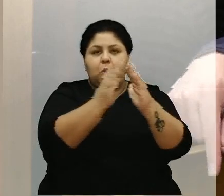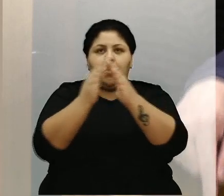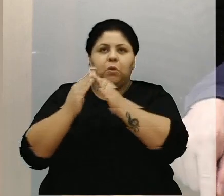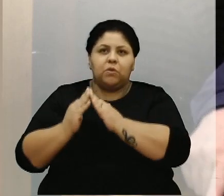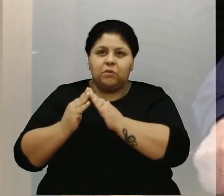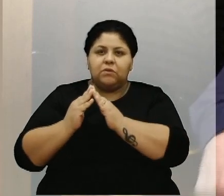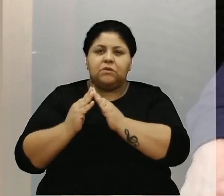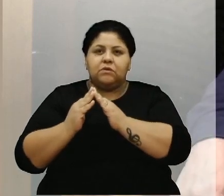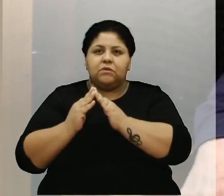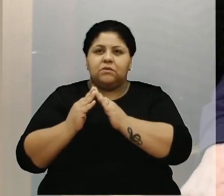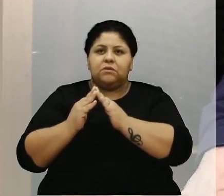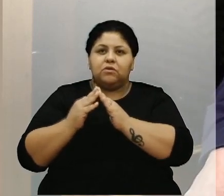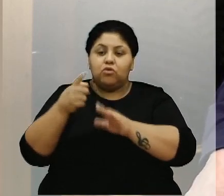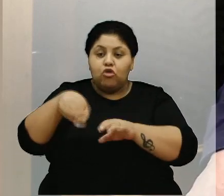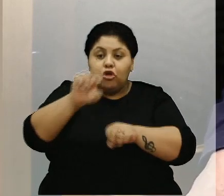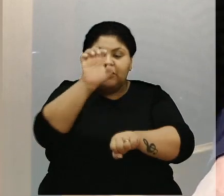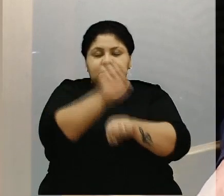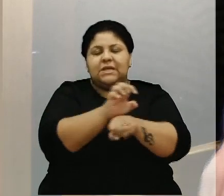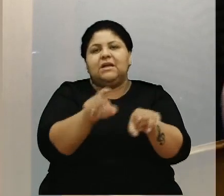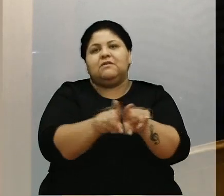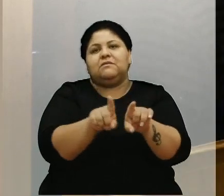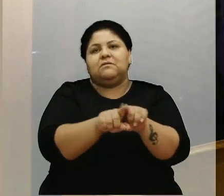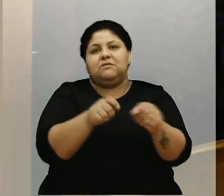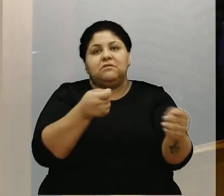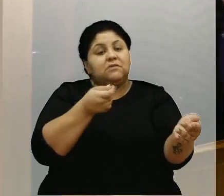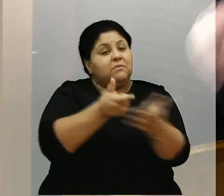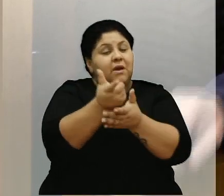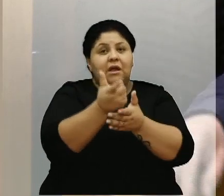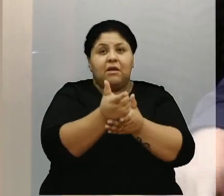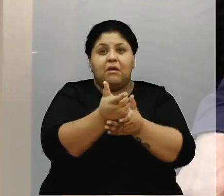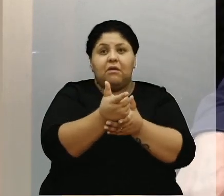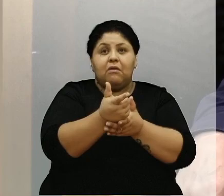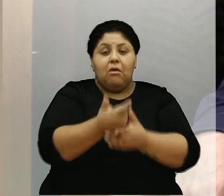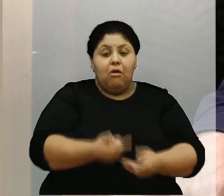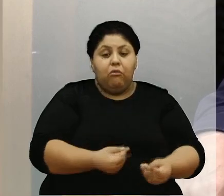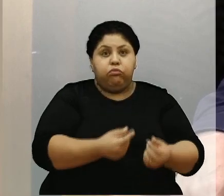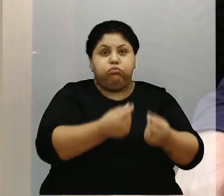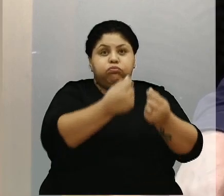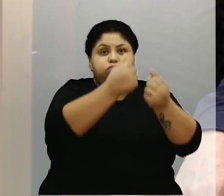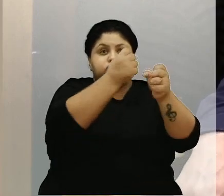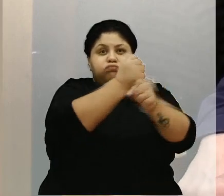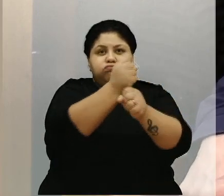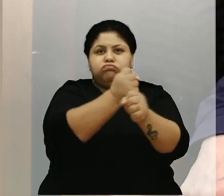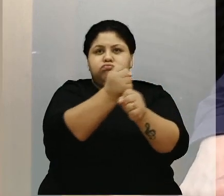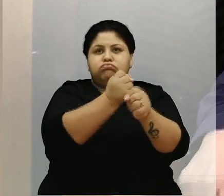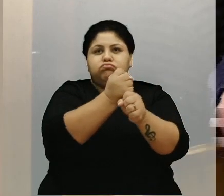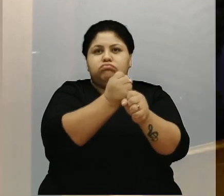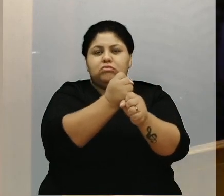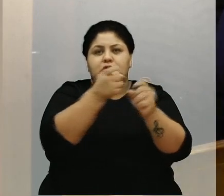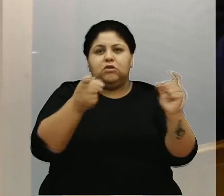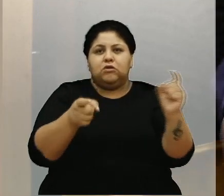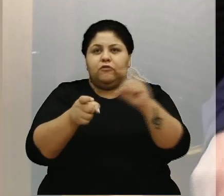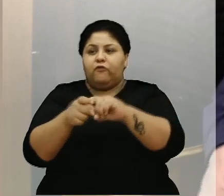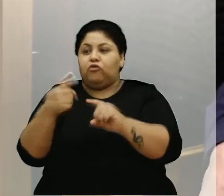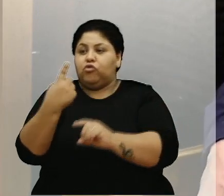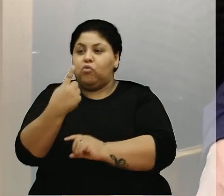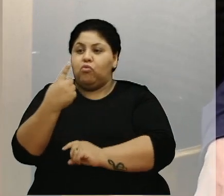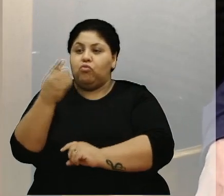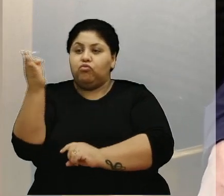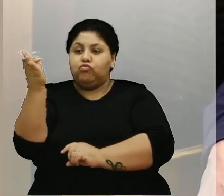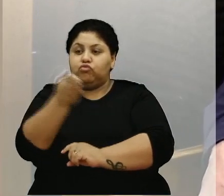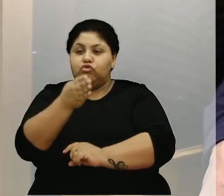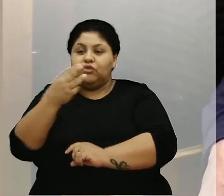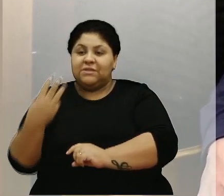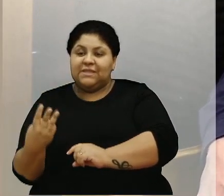nós temos que reconstruir nosso Estado. Pagamos altos valores durante anos e impostos federais. E retorna um terço do que pagamos.